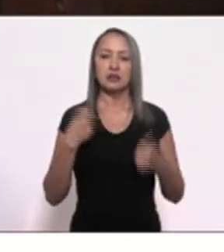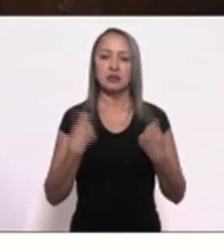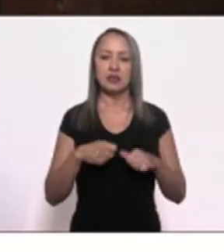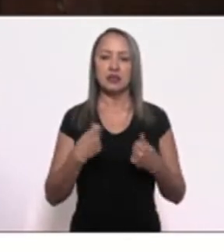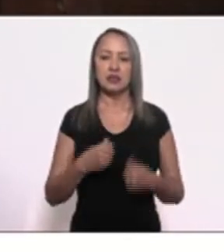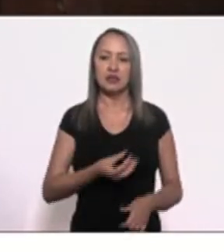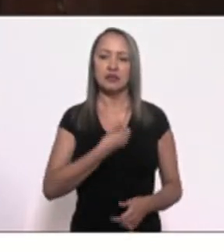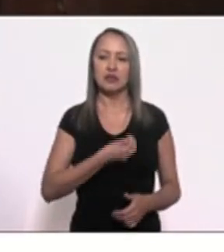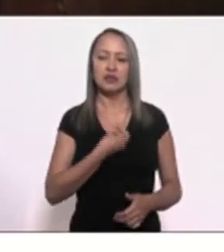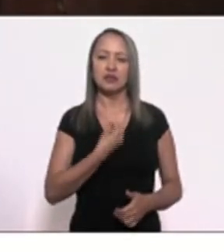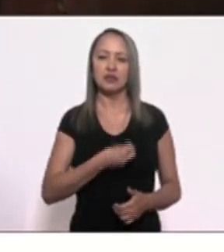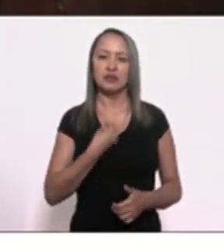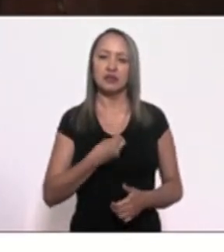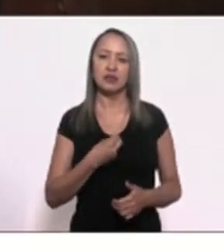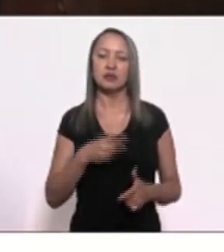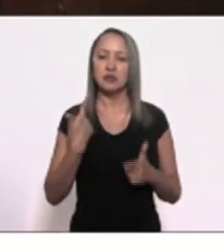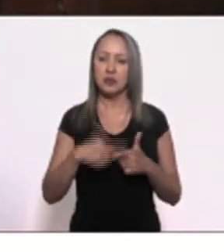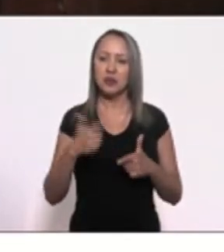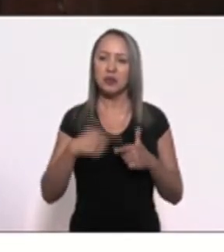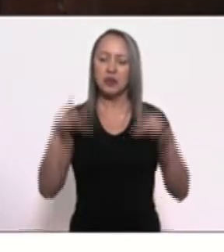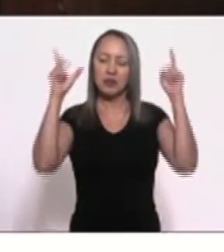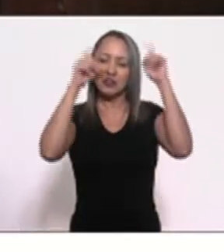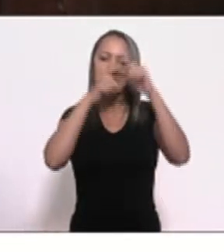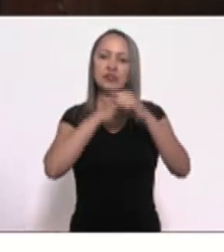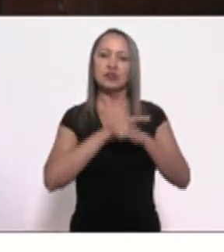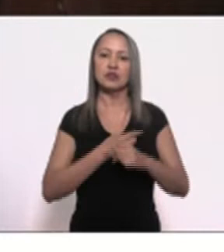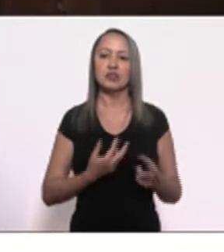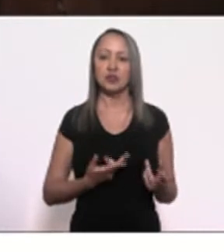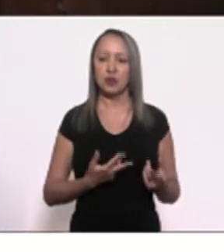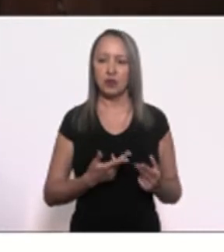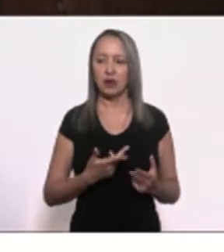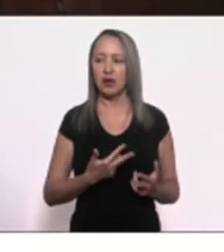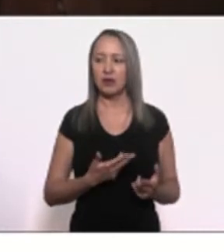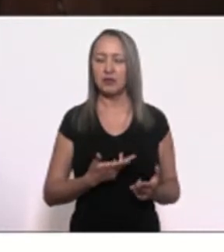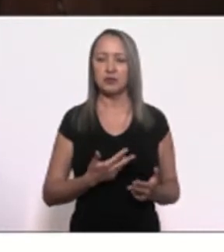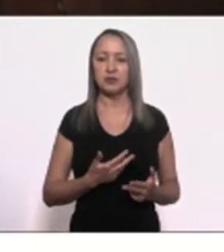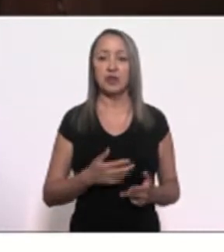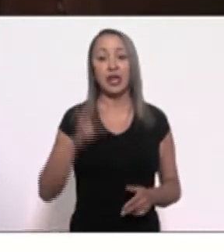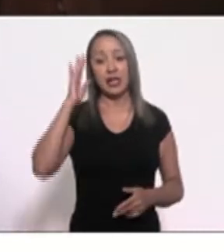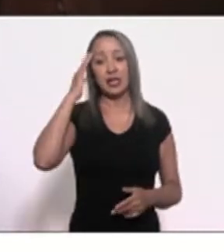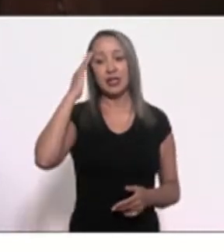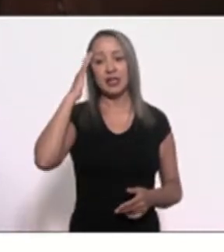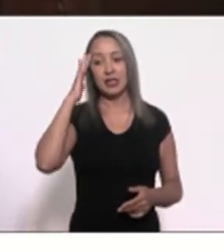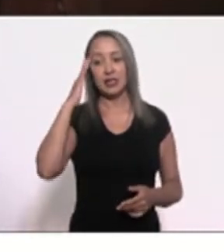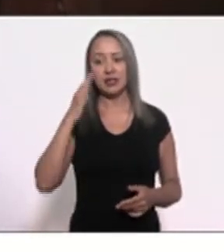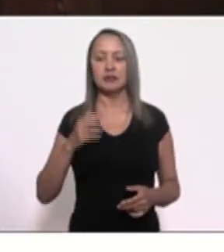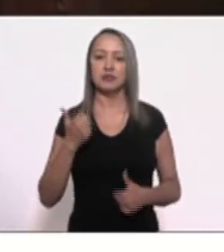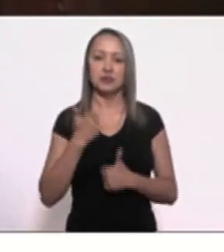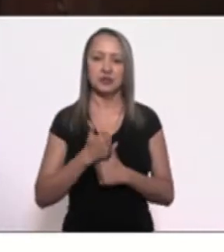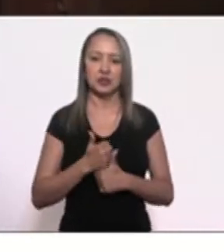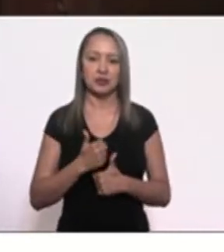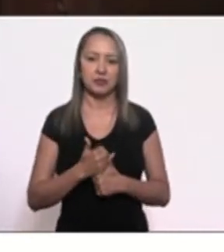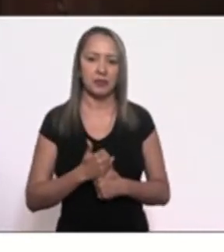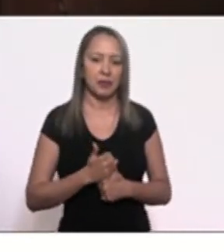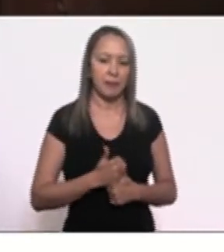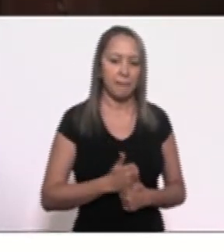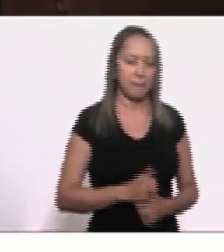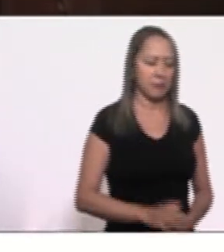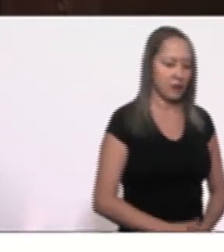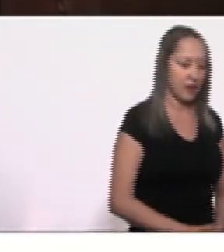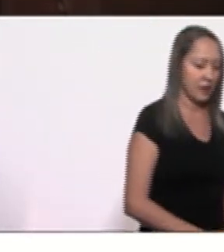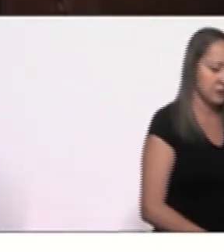com situações como essa, entender que nós vamos